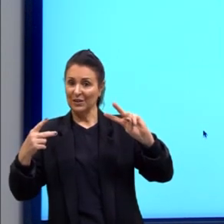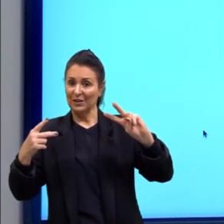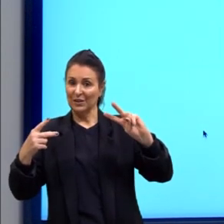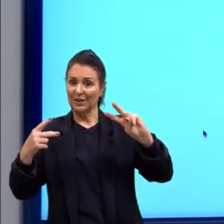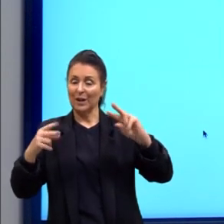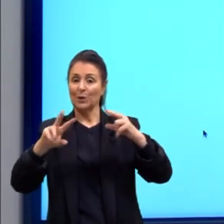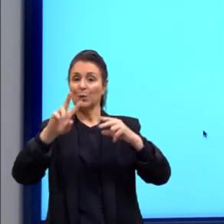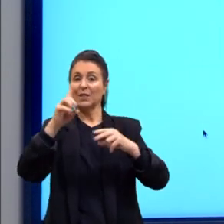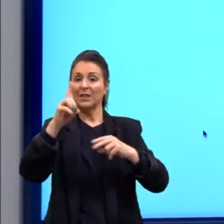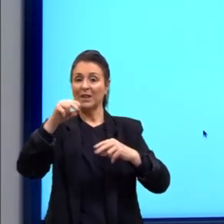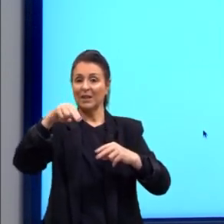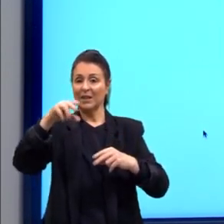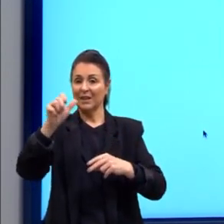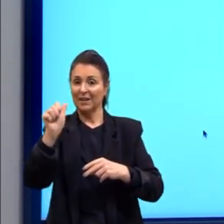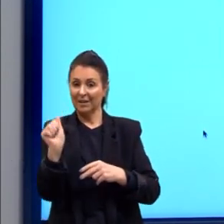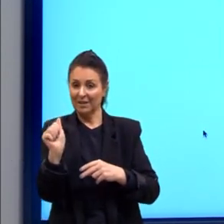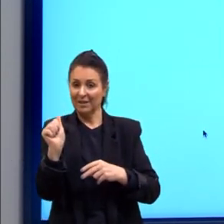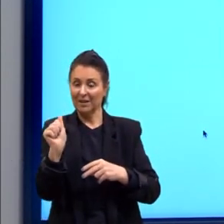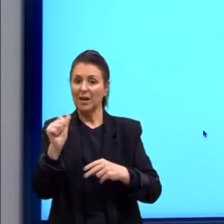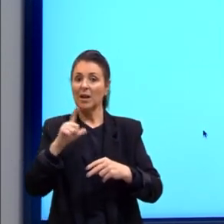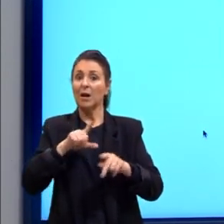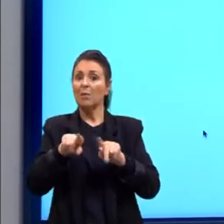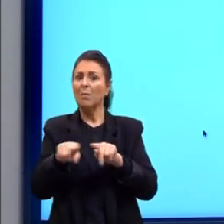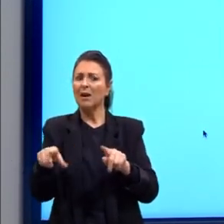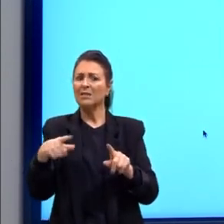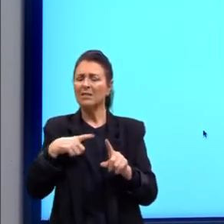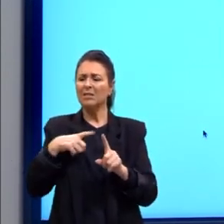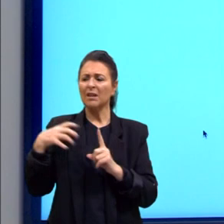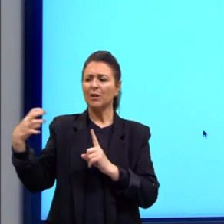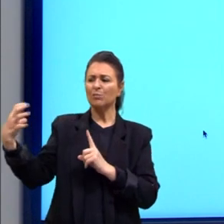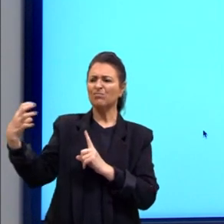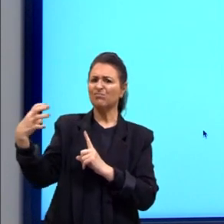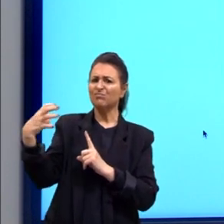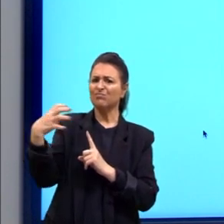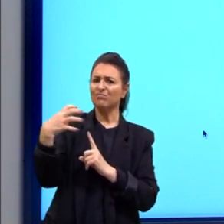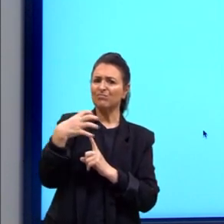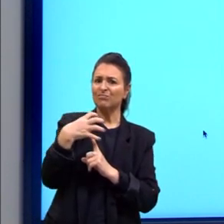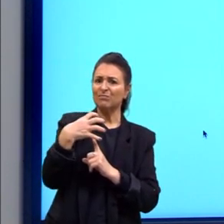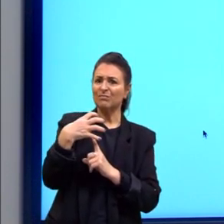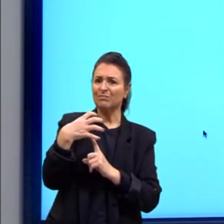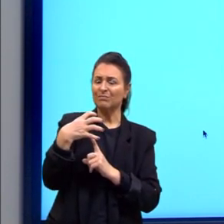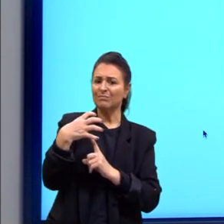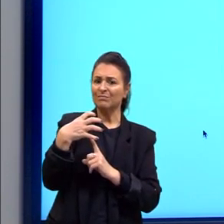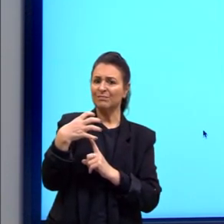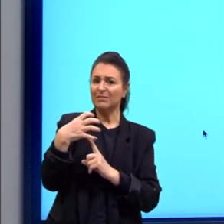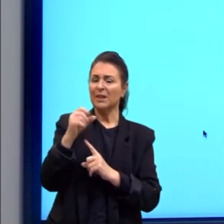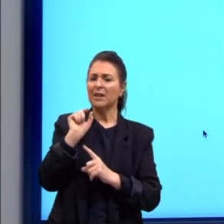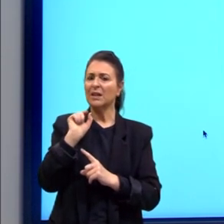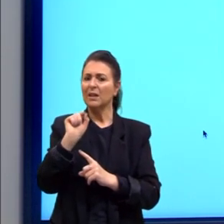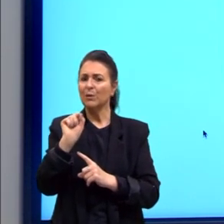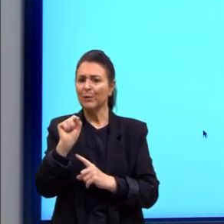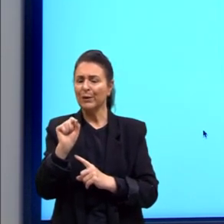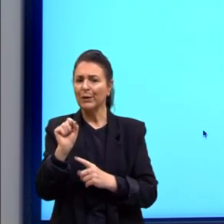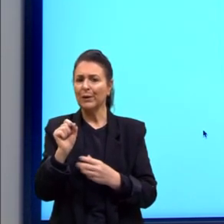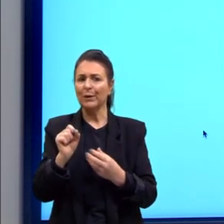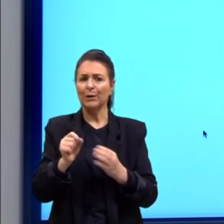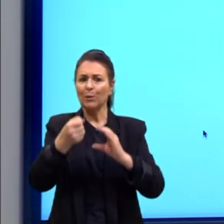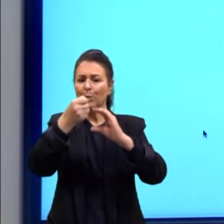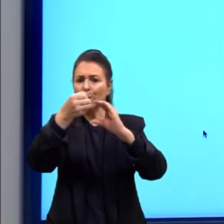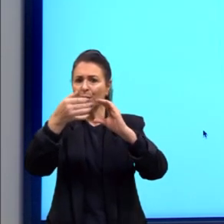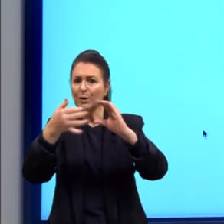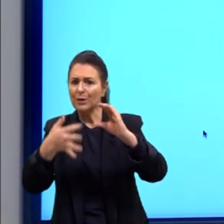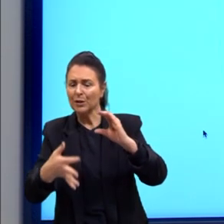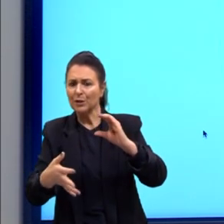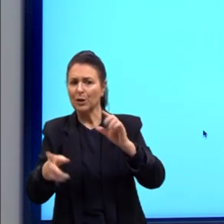Mas o genótipo, ele vai sofrer influências, como a dieta que a pessoa faz, o seu tipo de